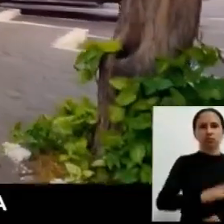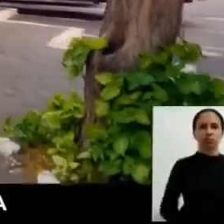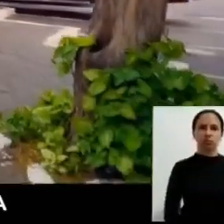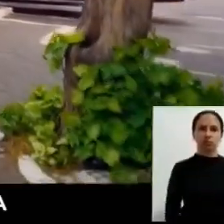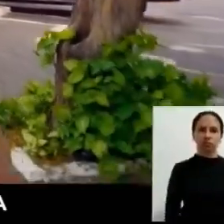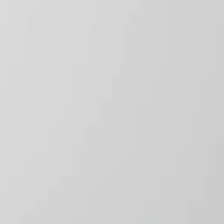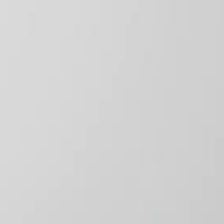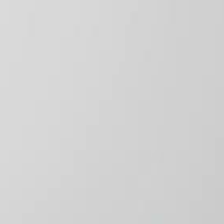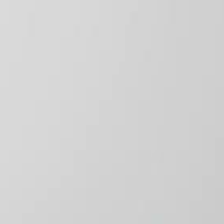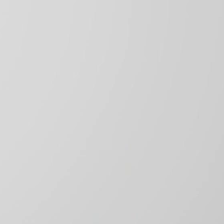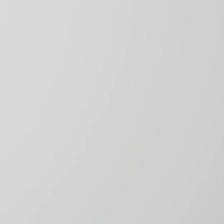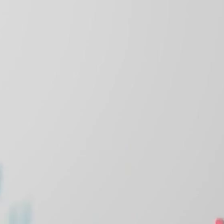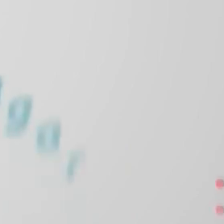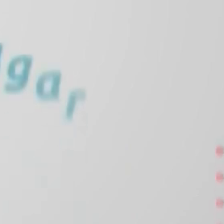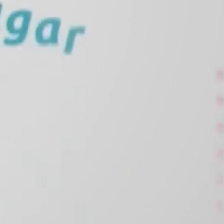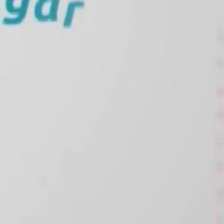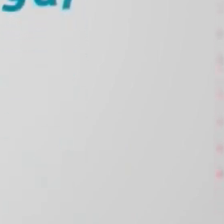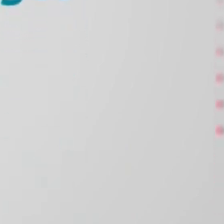em Uberlândia